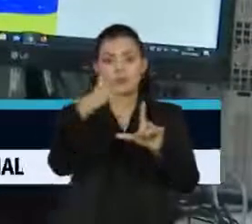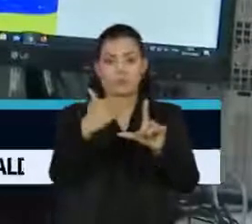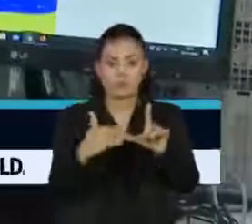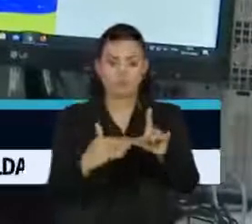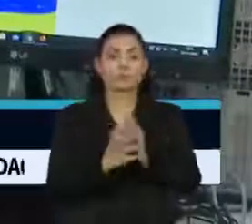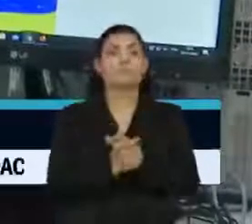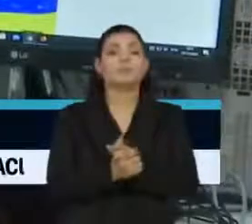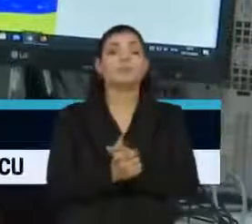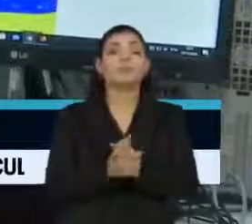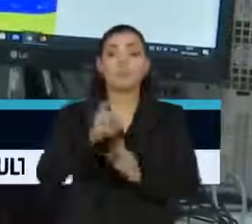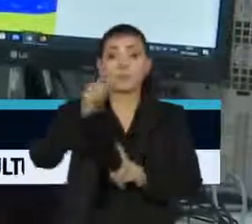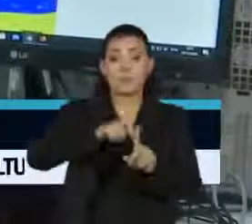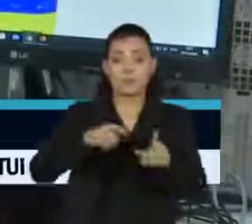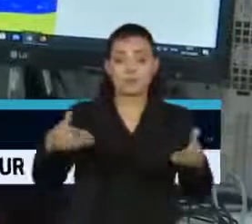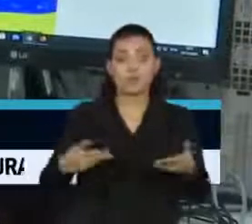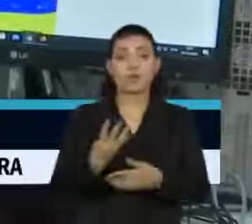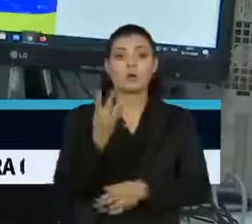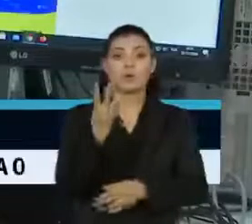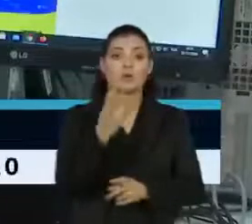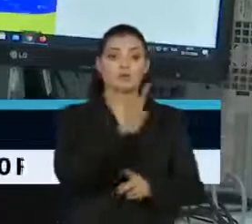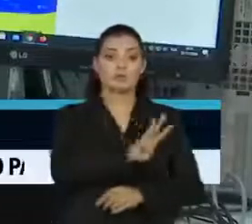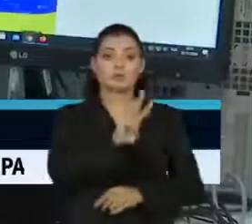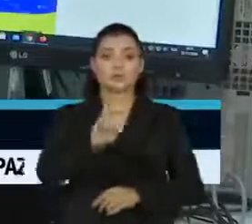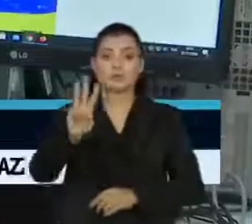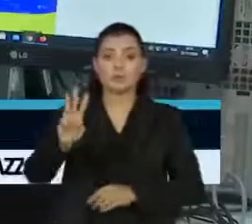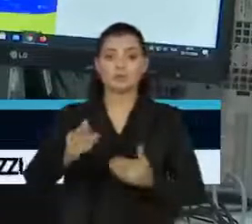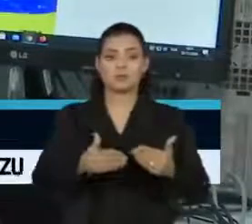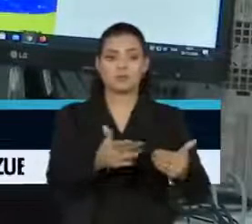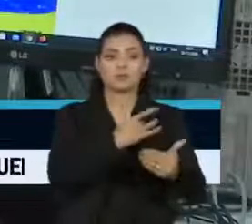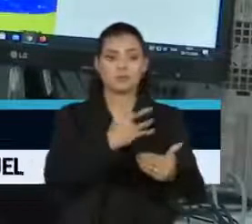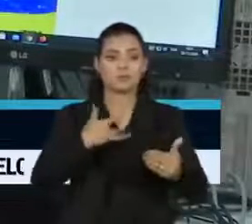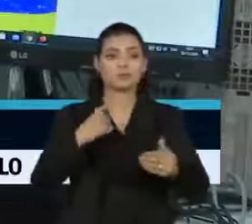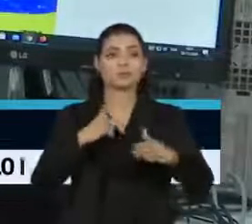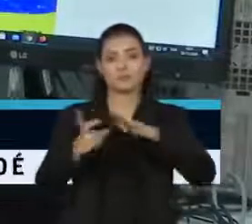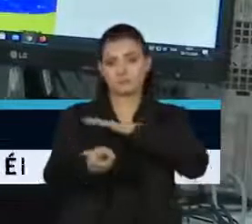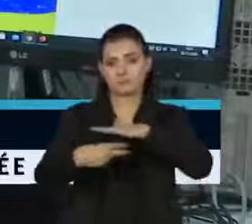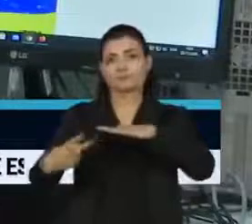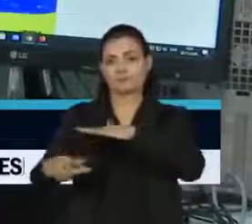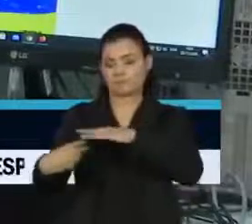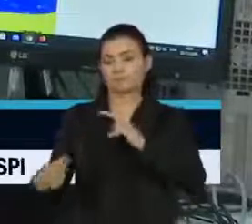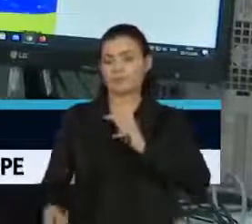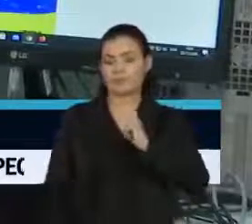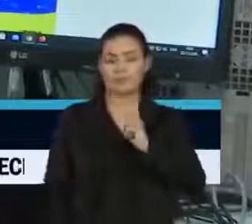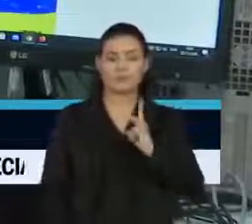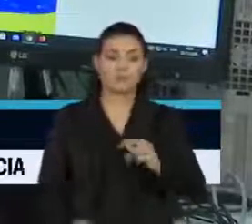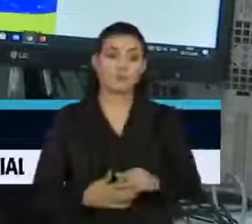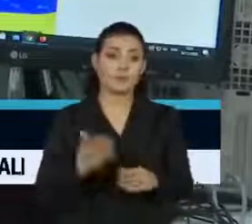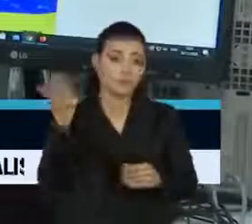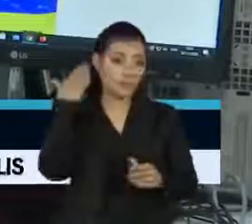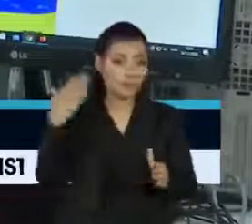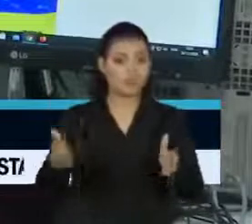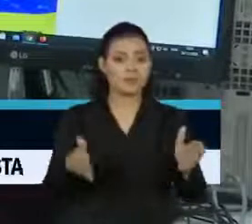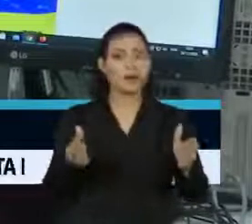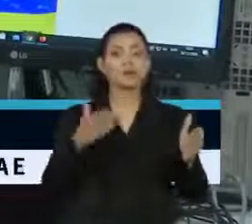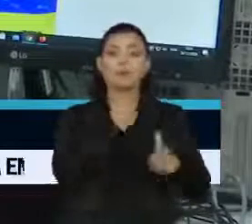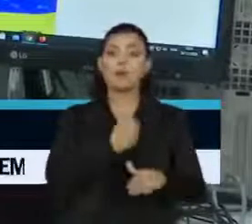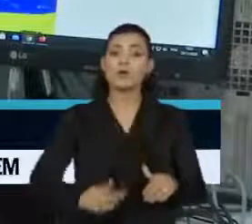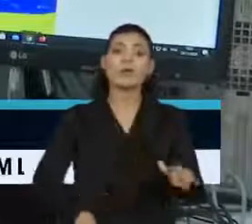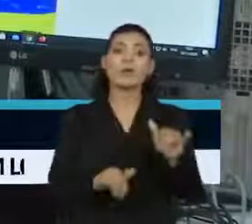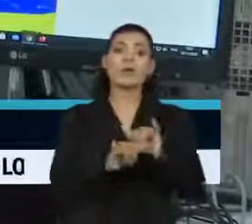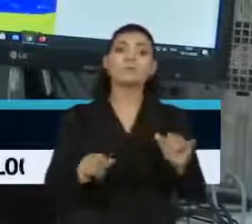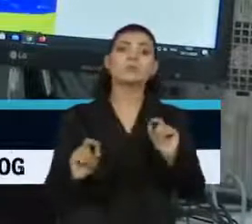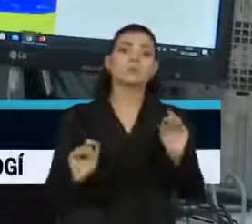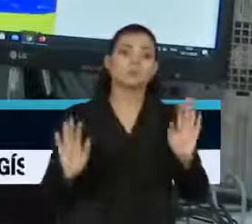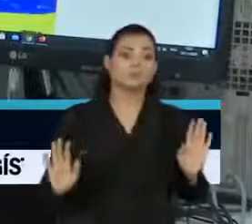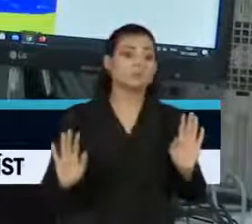No começo deste mês, quatro sites do Ministério da Saúde sofreram ataques cibernéticos. Na época, o governo descartou a